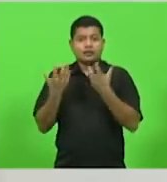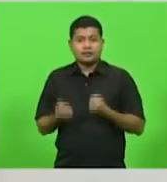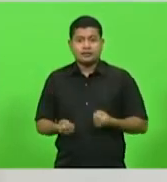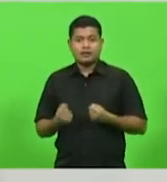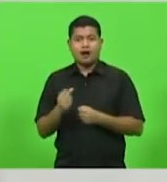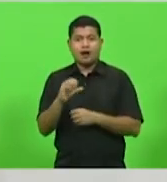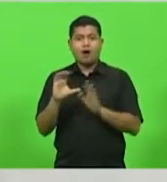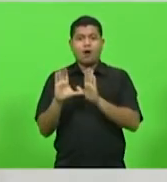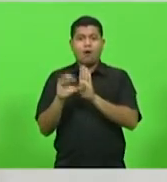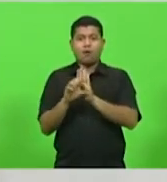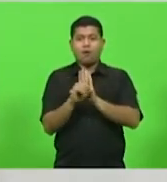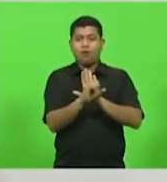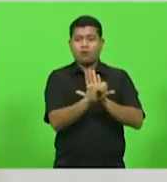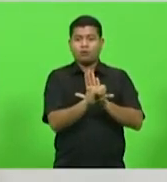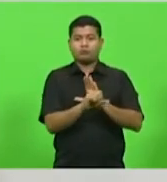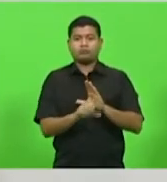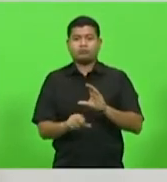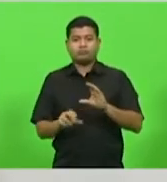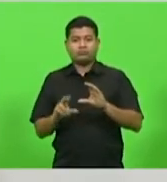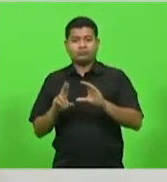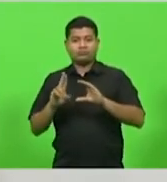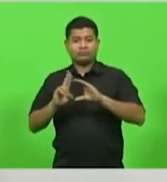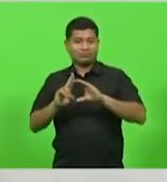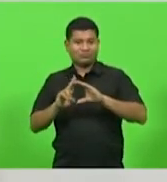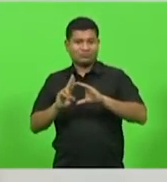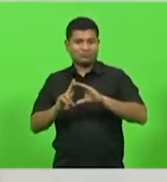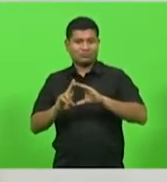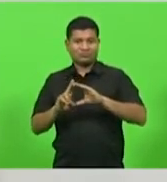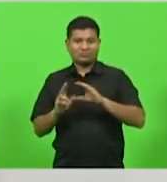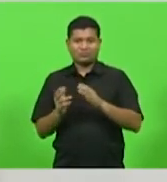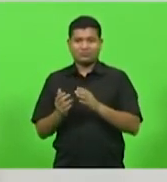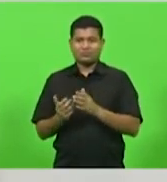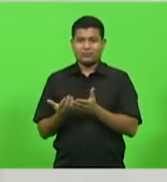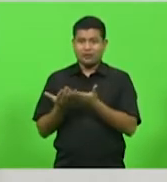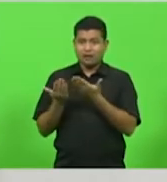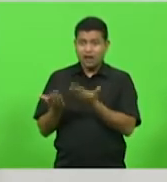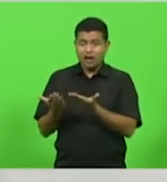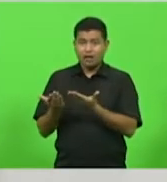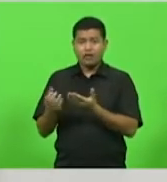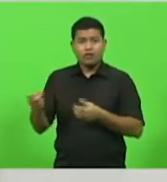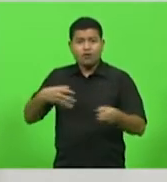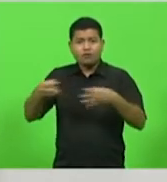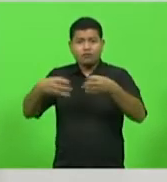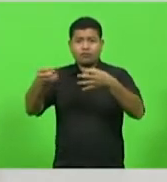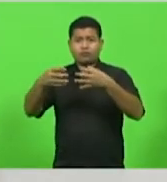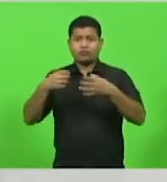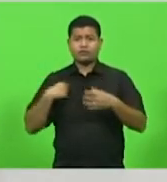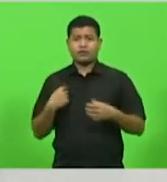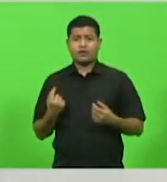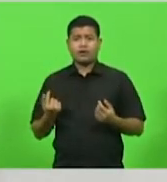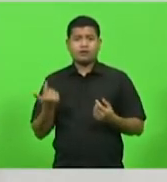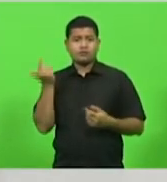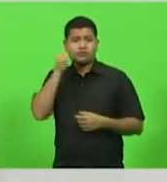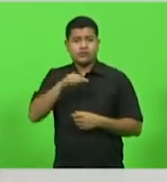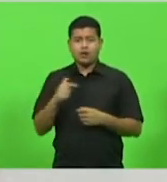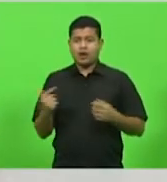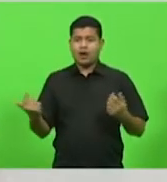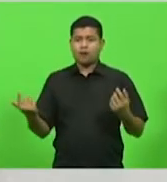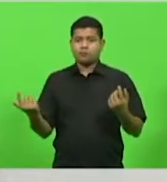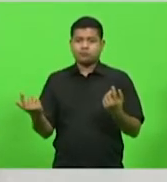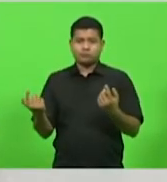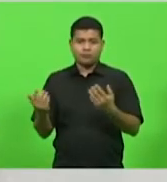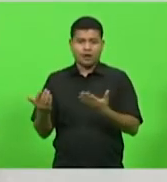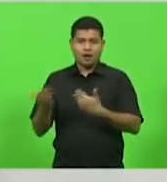de aprender e ensinar em Santa Catarina, criando novas possibilidades de aprendizagem e de interação entre alunos e